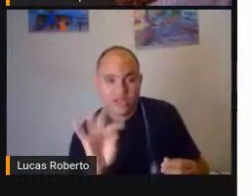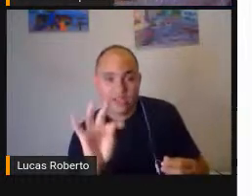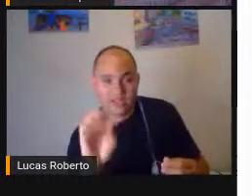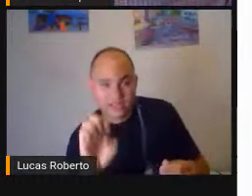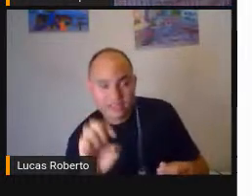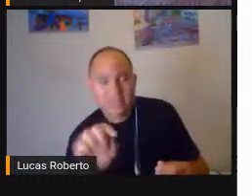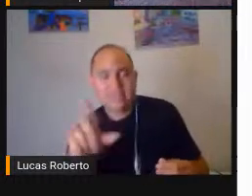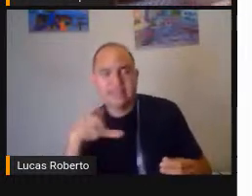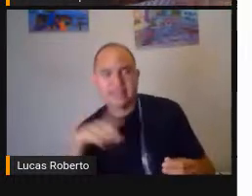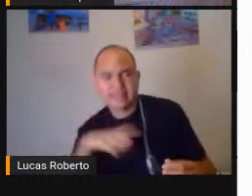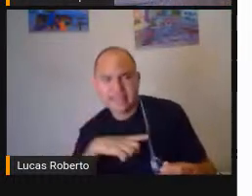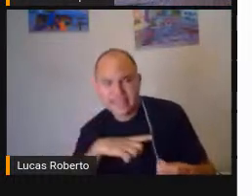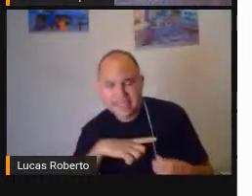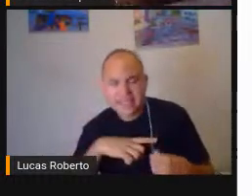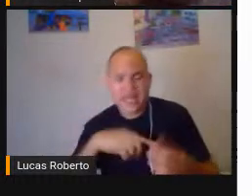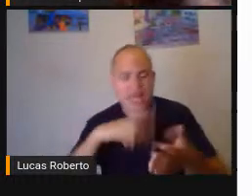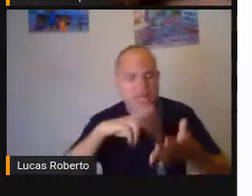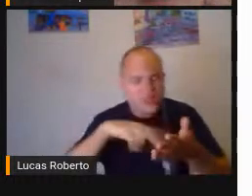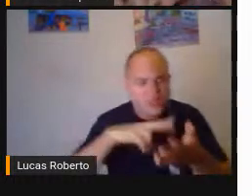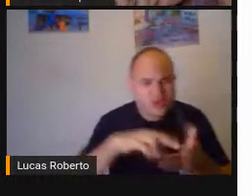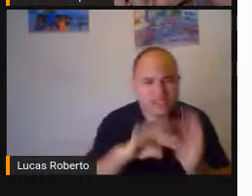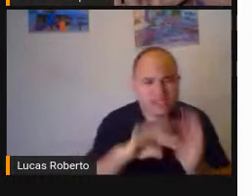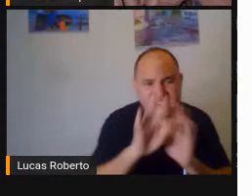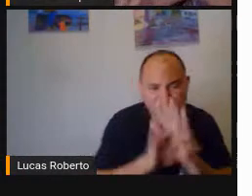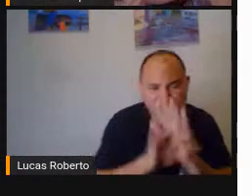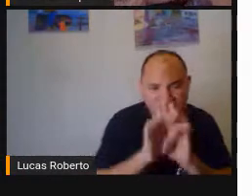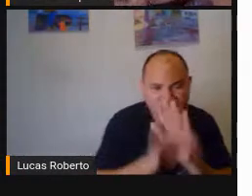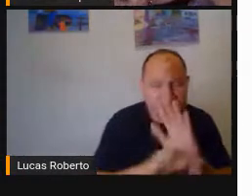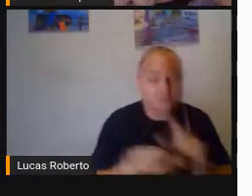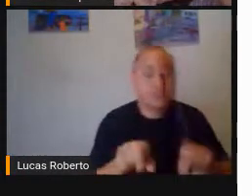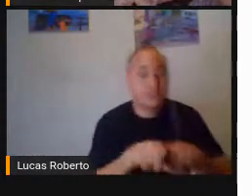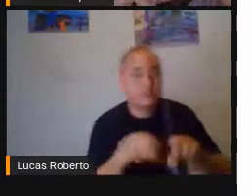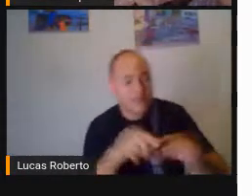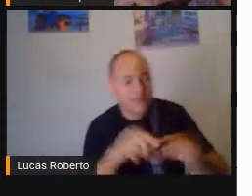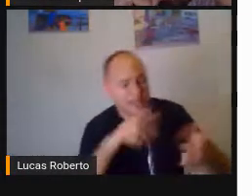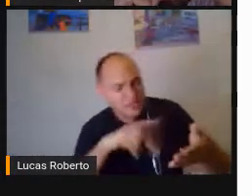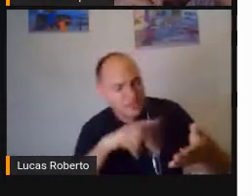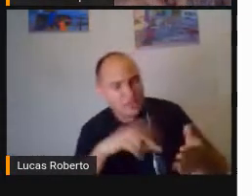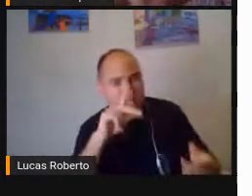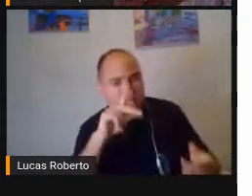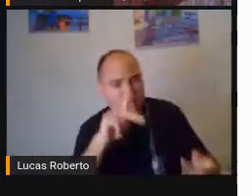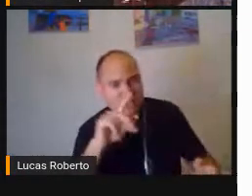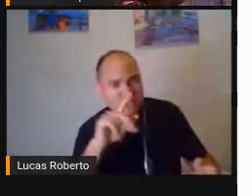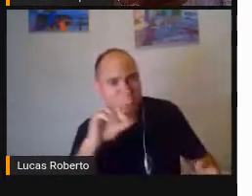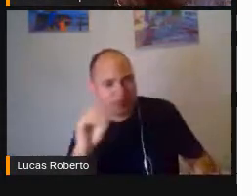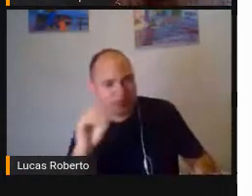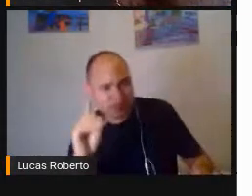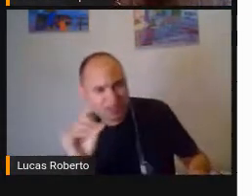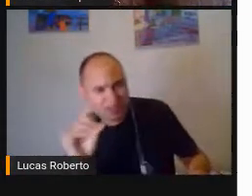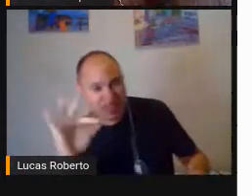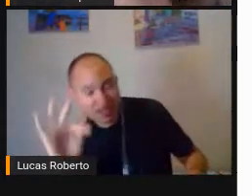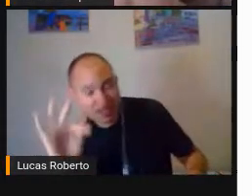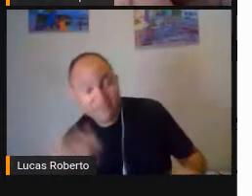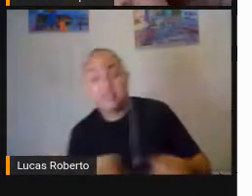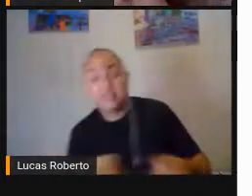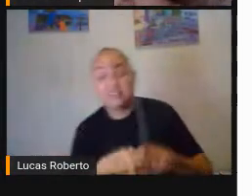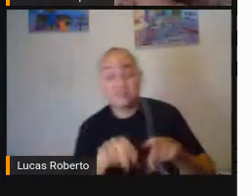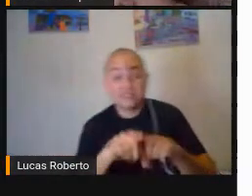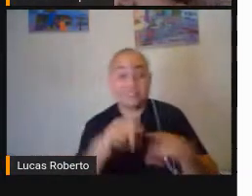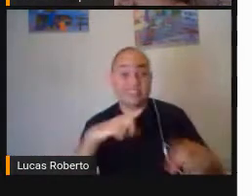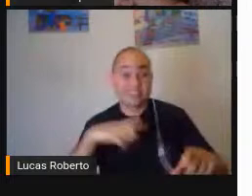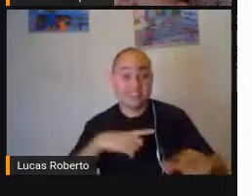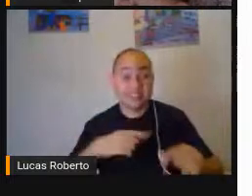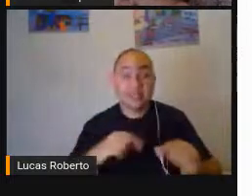Leitor de HTML Leitor de PDF Como um todo Tem ampliadores De tela também